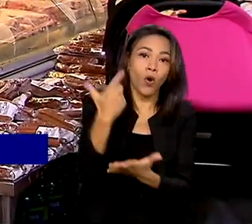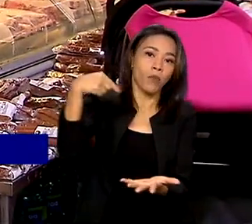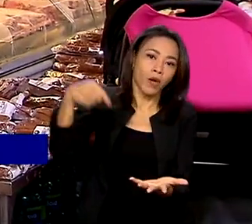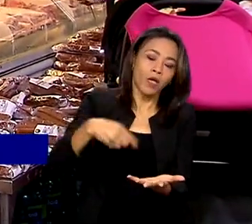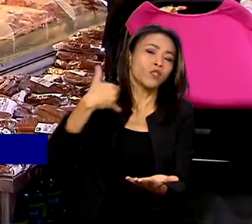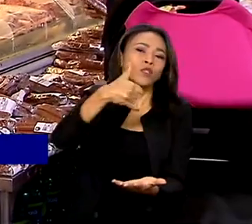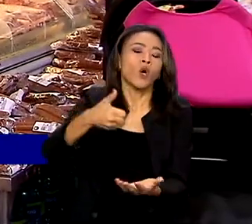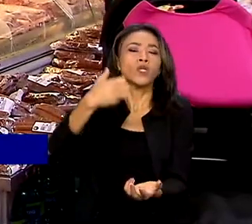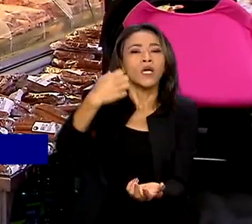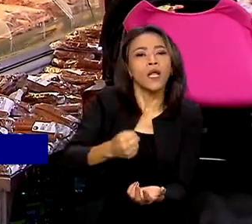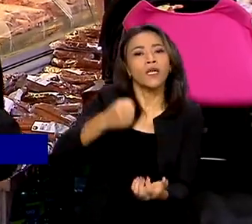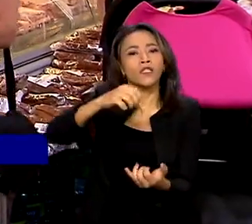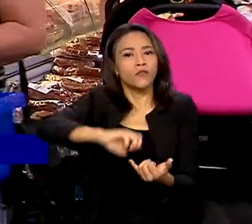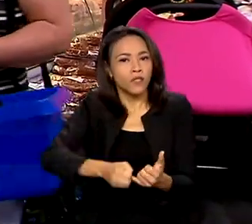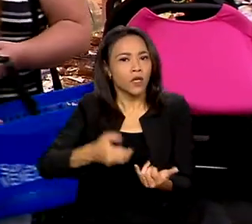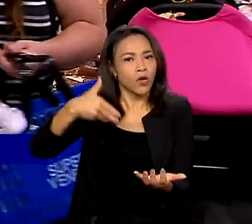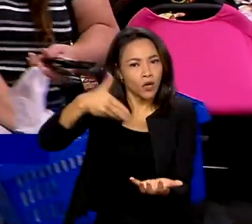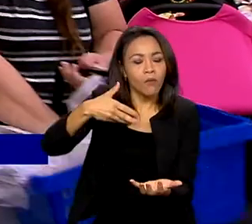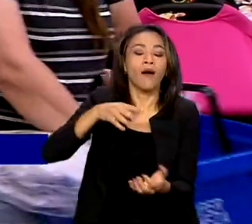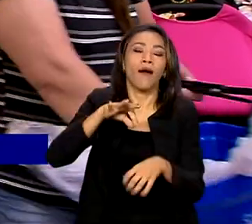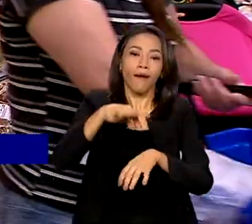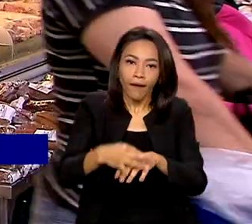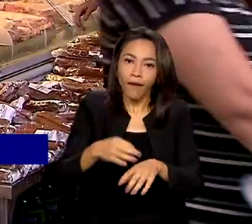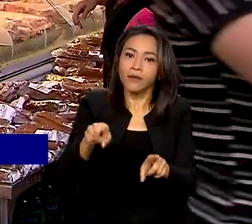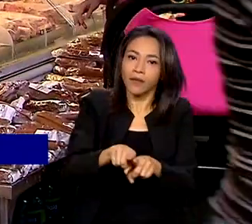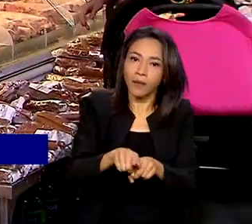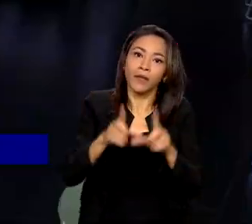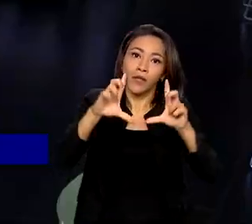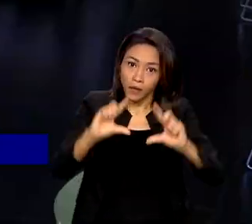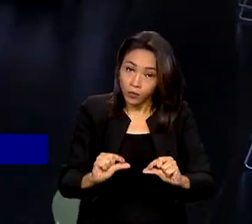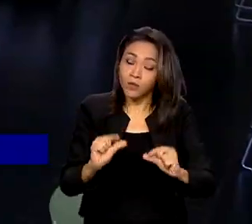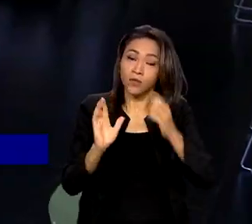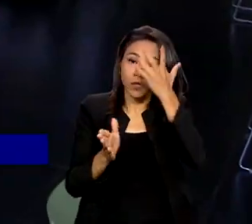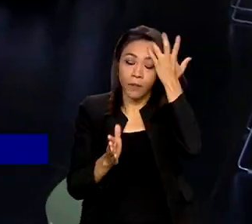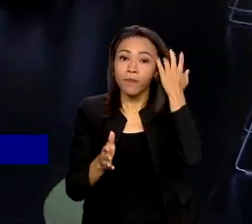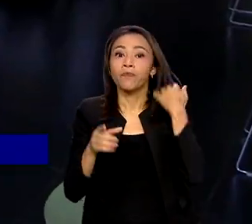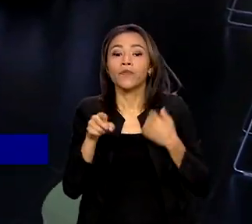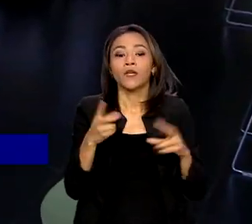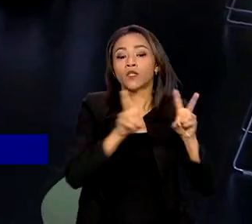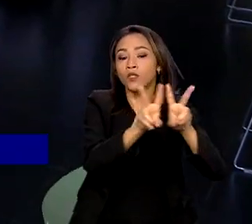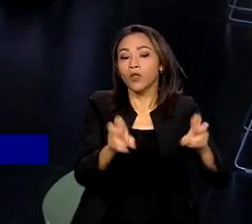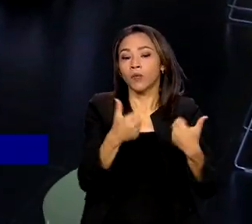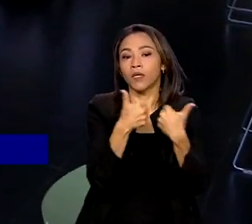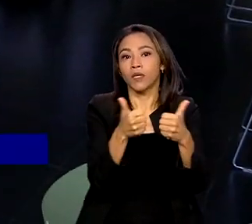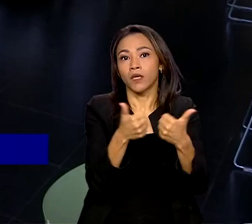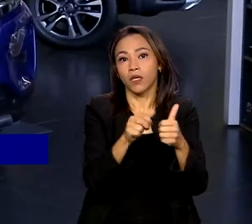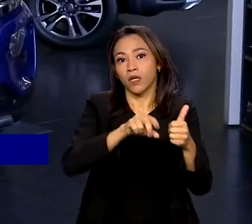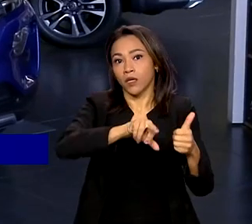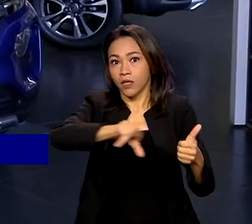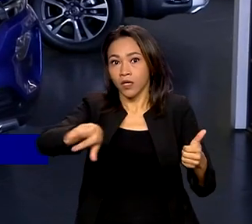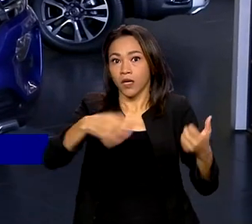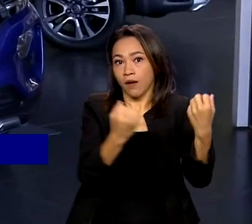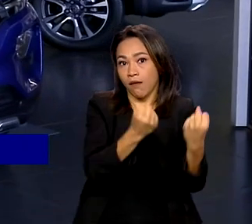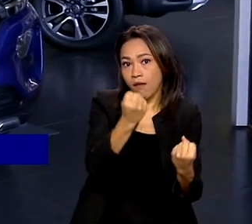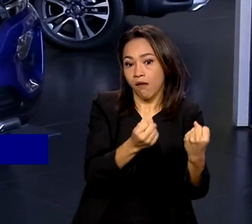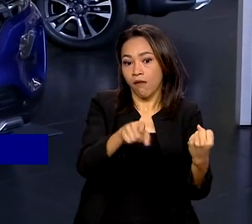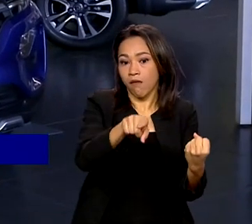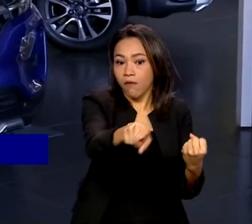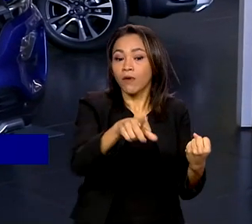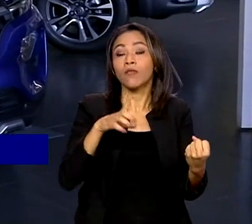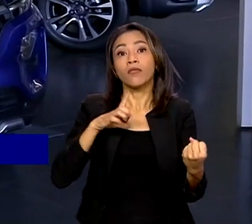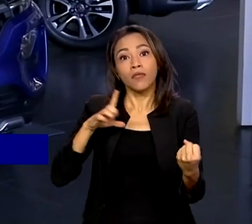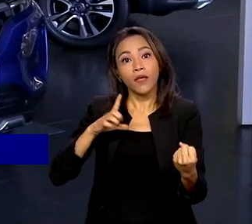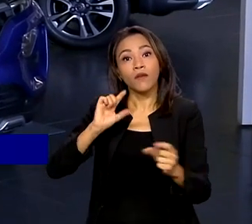soja, leite, feijão. A própria carne também caiu bastante. Em transportes, o resultado foi influenciado